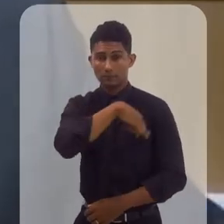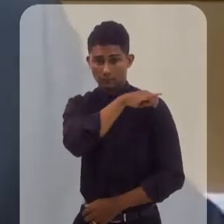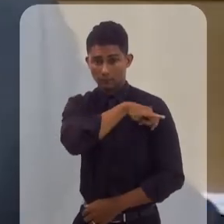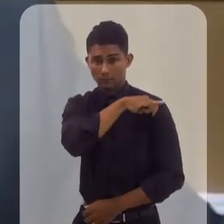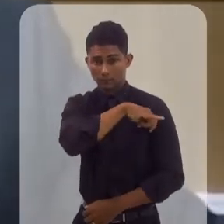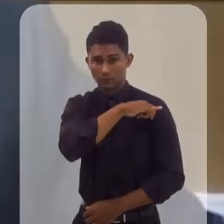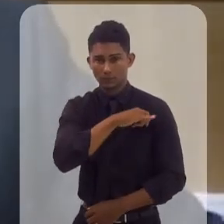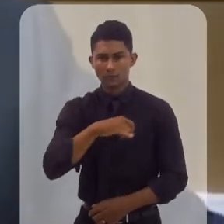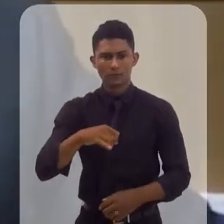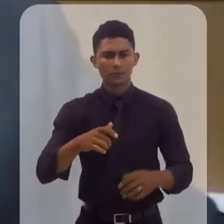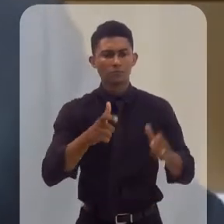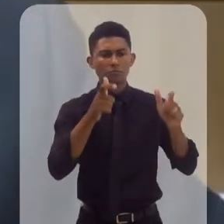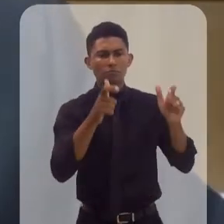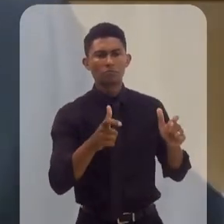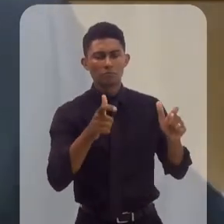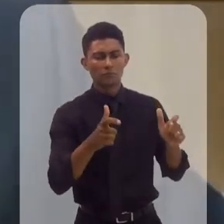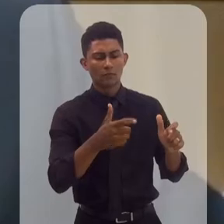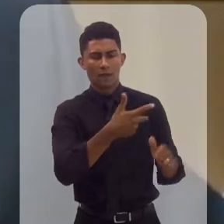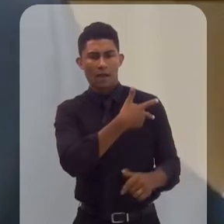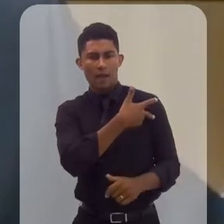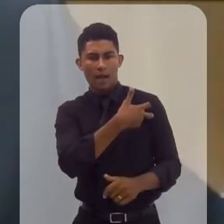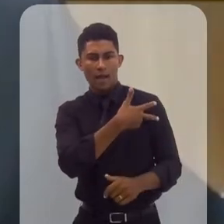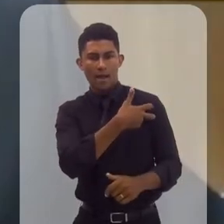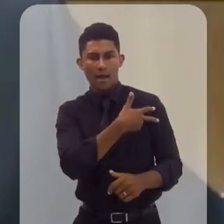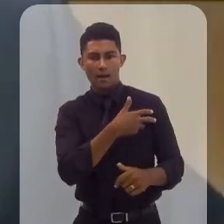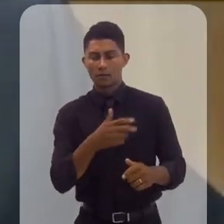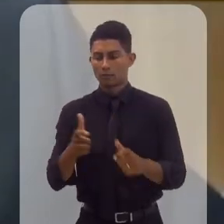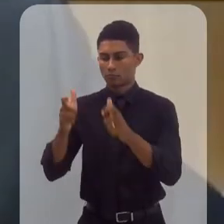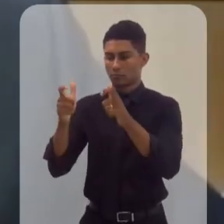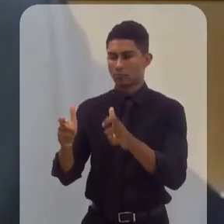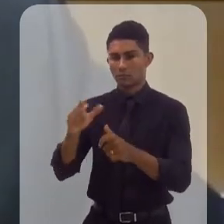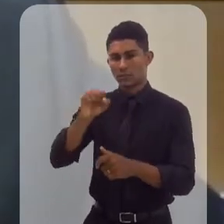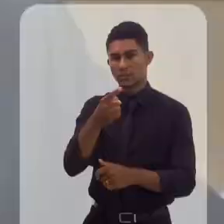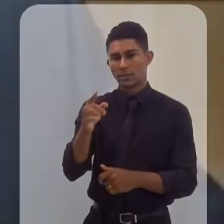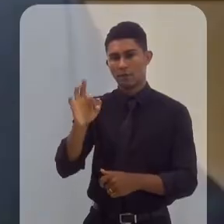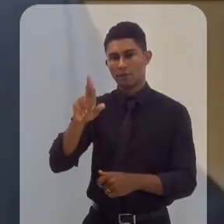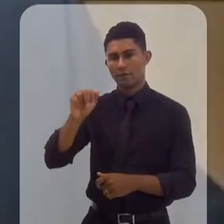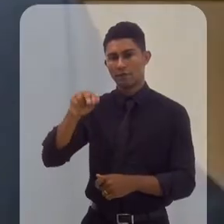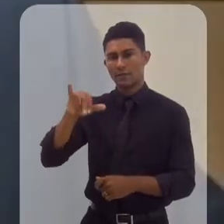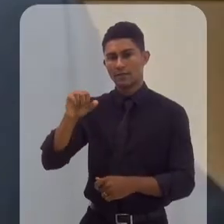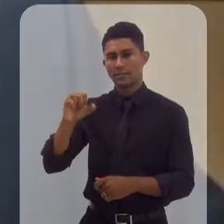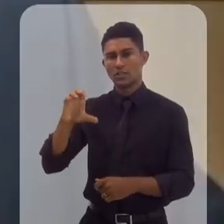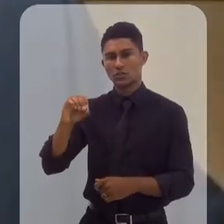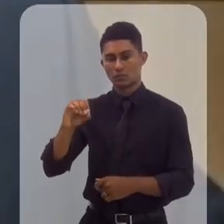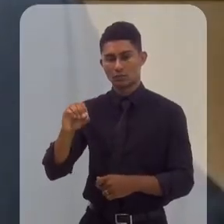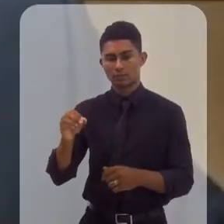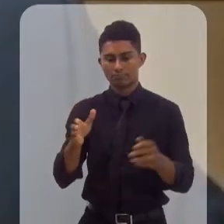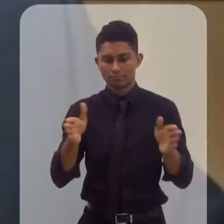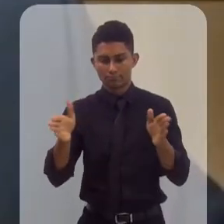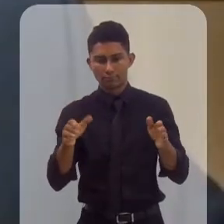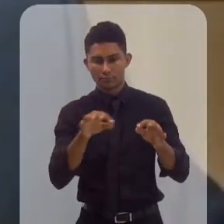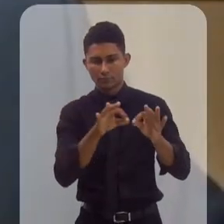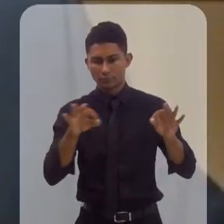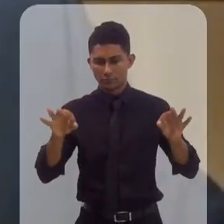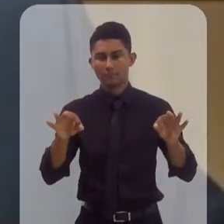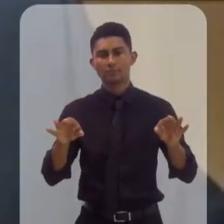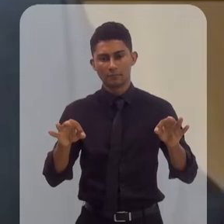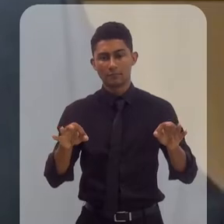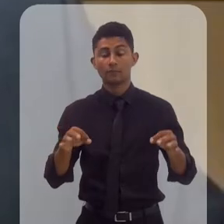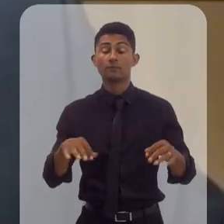principalmente na região entre Arraial do Cabo e São Francisco de Tabacoana. Já existem nove projetos